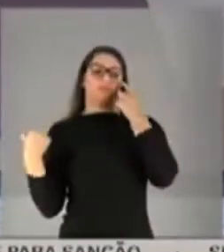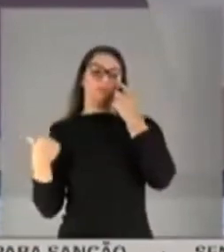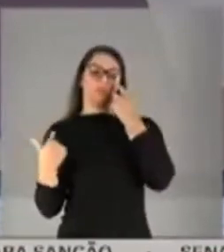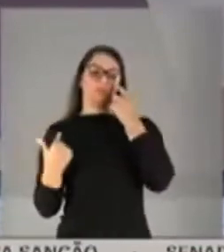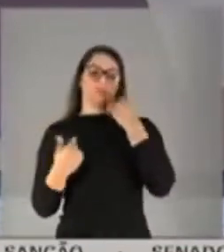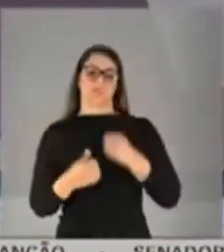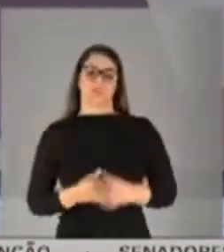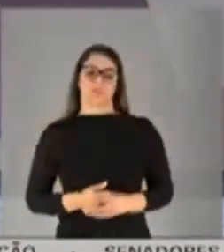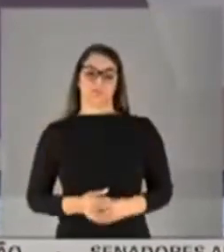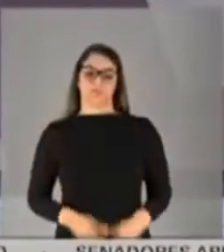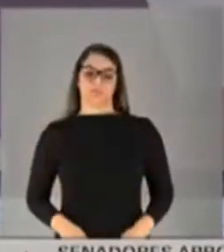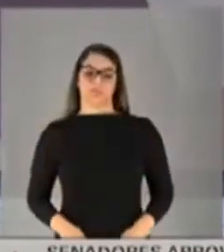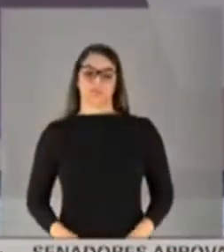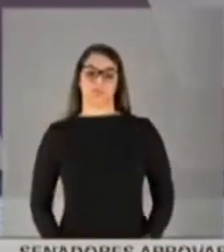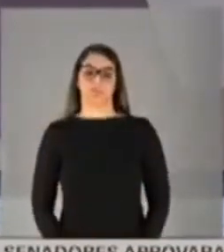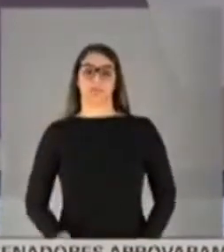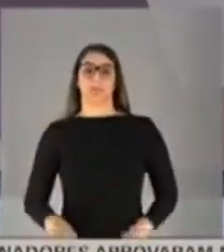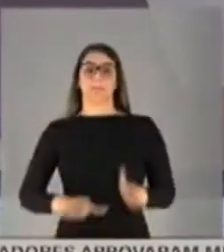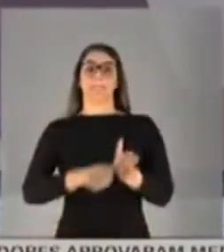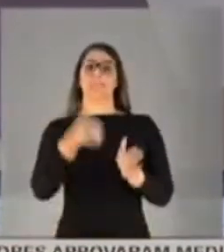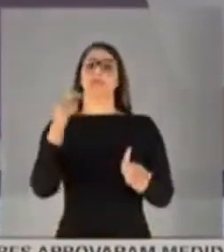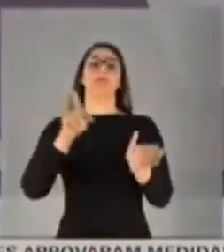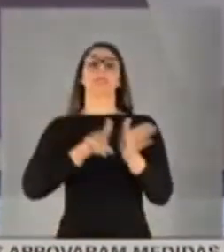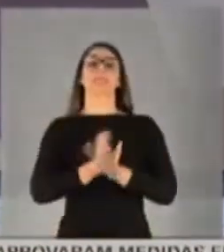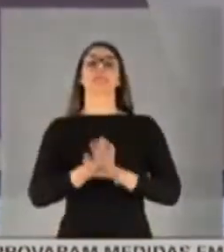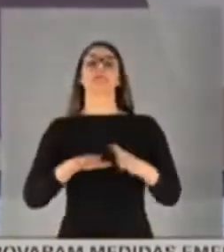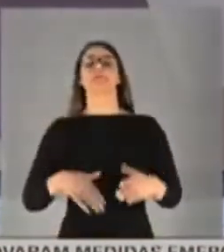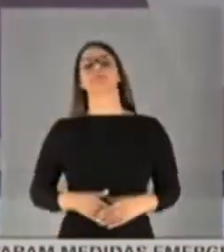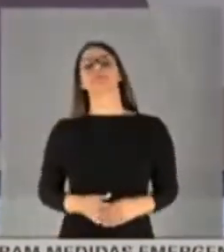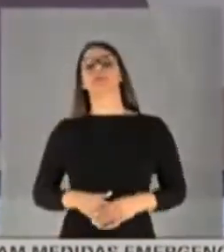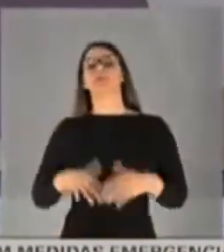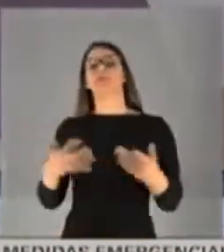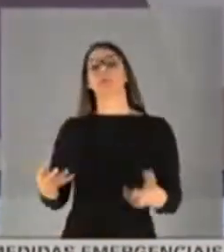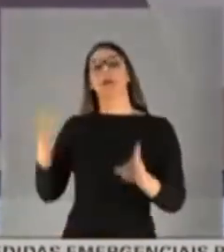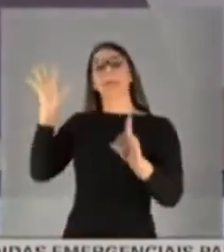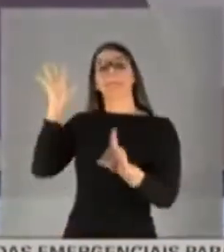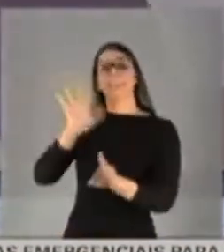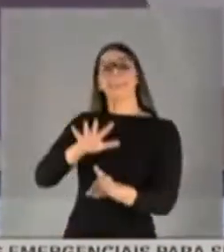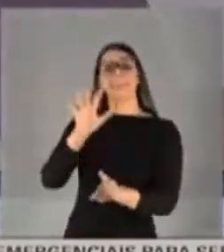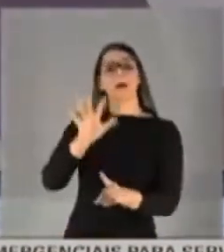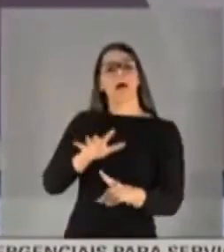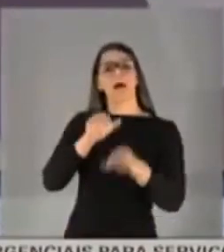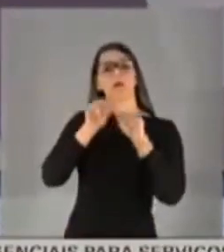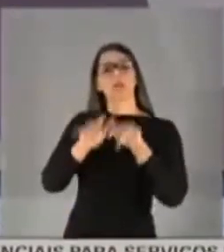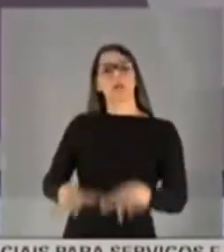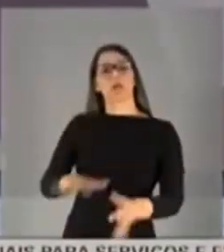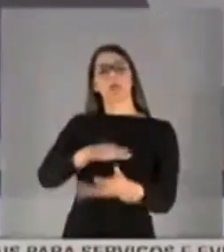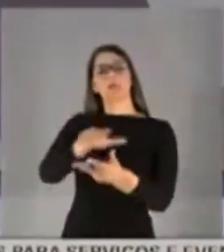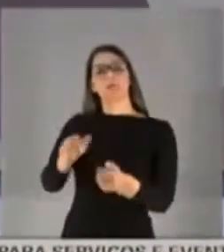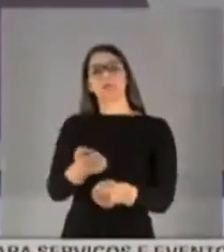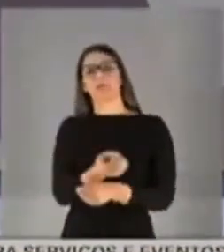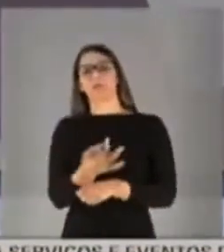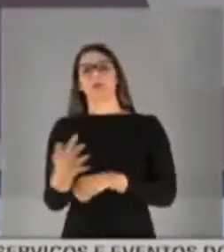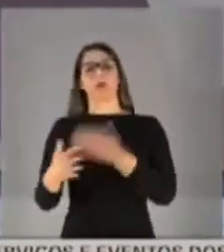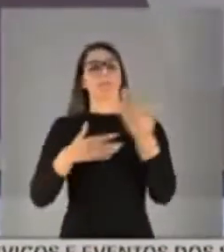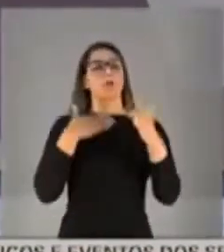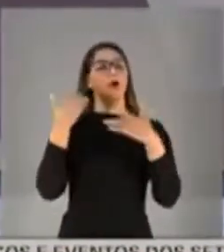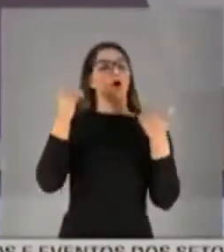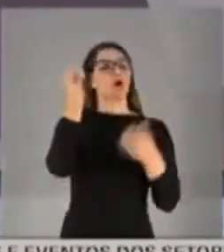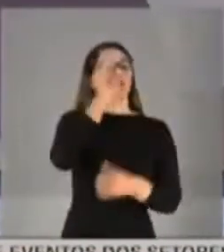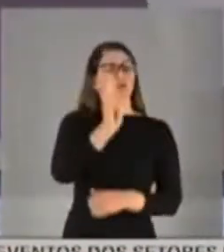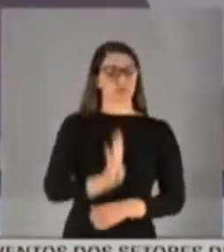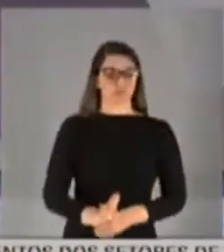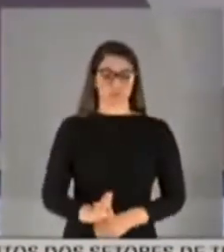o próximo slide era a primeira pergunta, qual o impacto da pandemia nas mortes no Brasil? Qual o